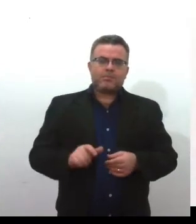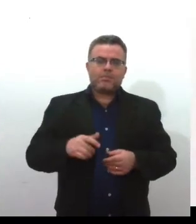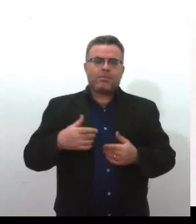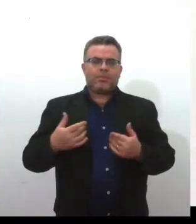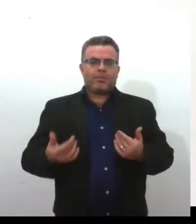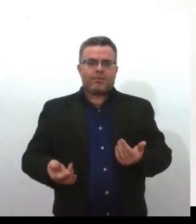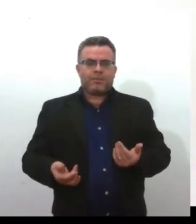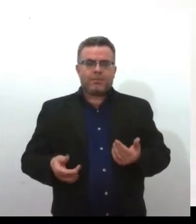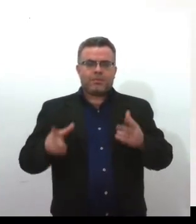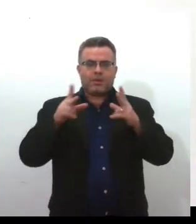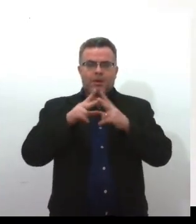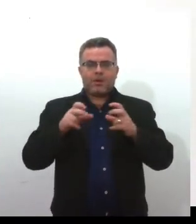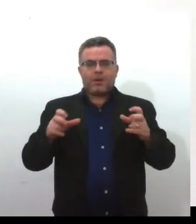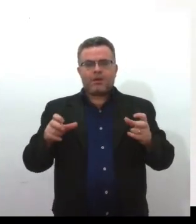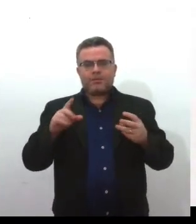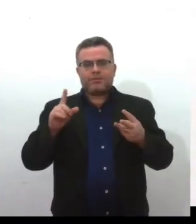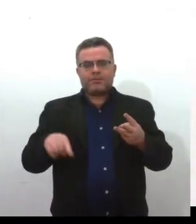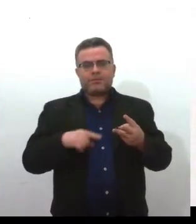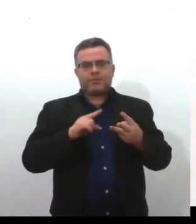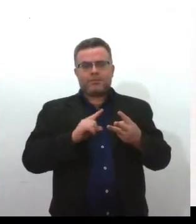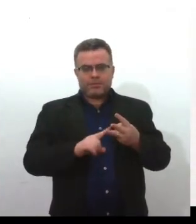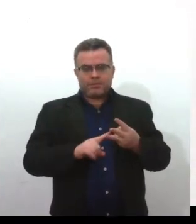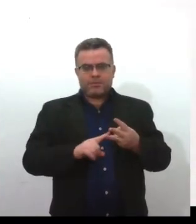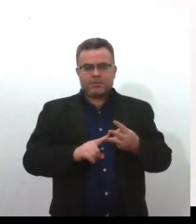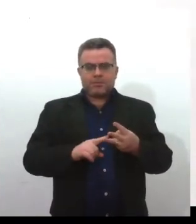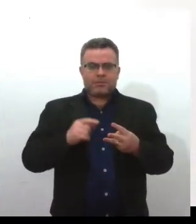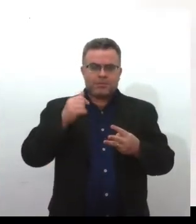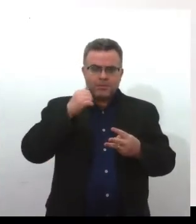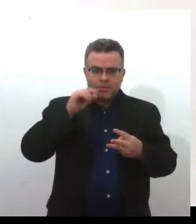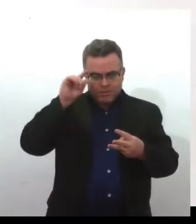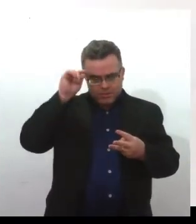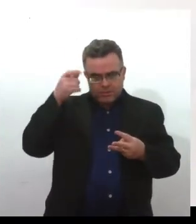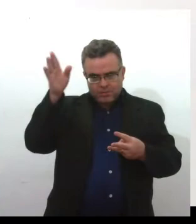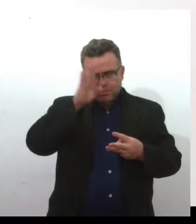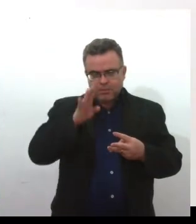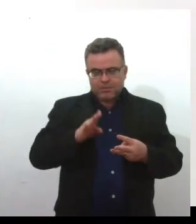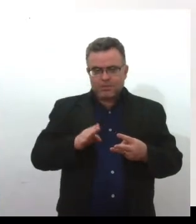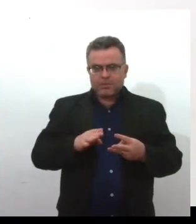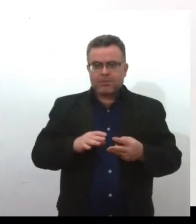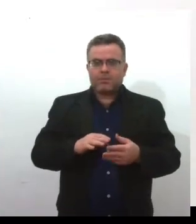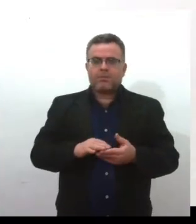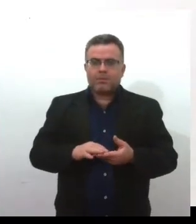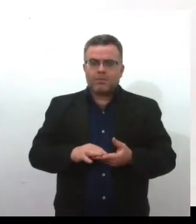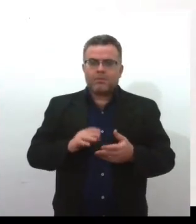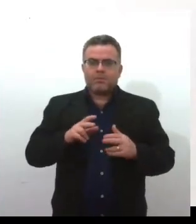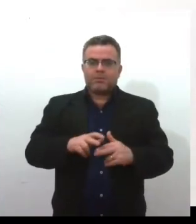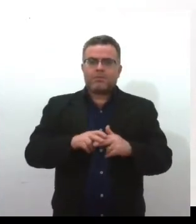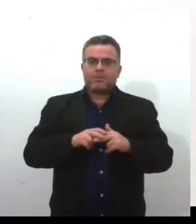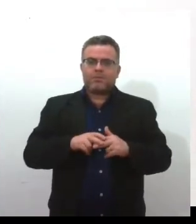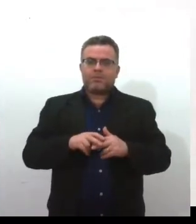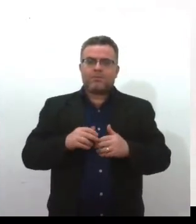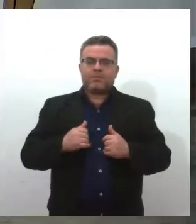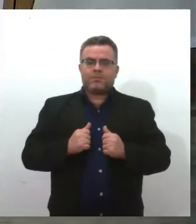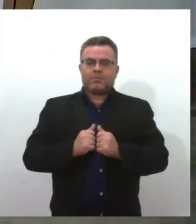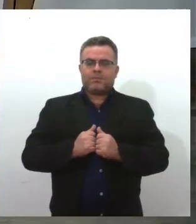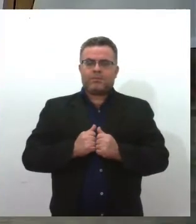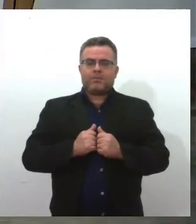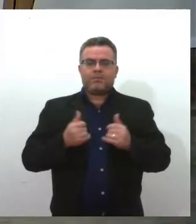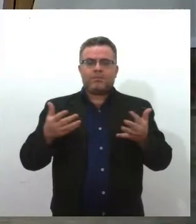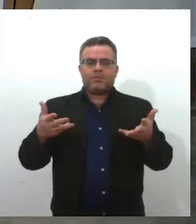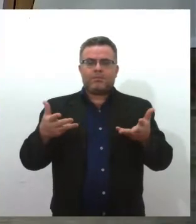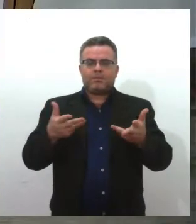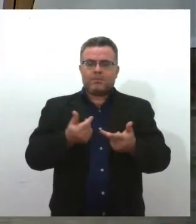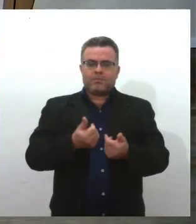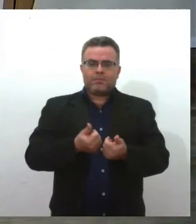em Santa Catarina e a primeira mulher negra eleita no Brasil. Ela ocupa as seguridades. Maravilha. É bom,